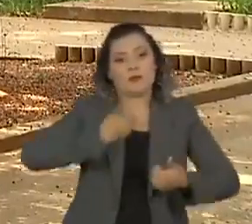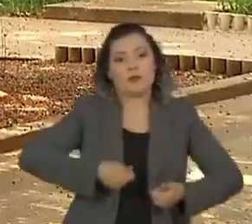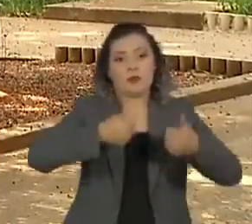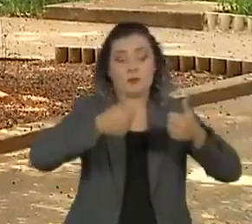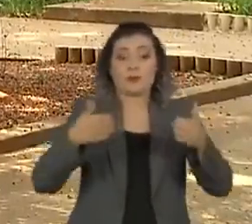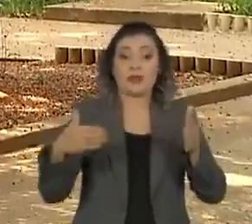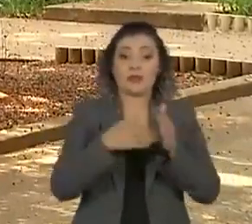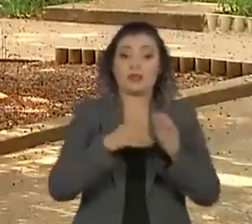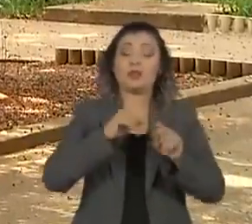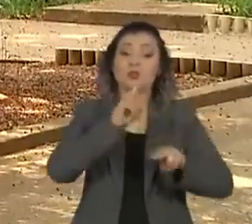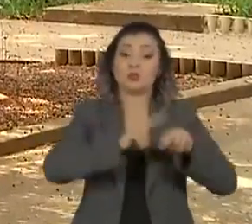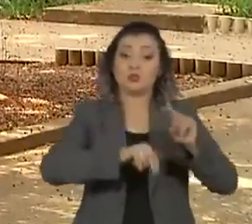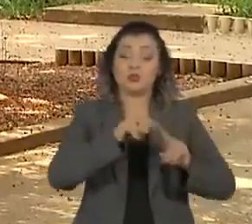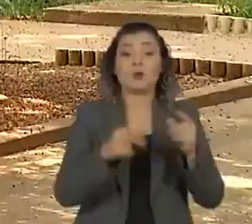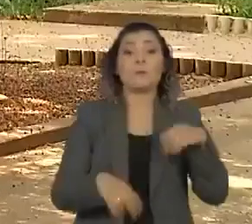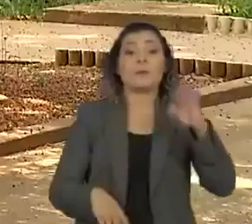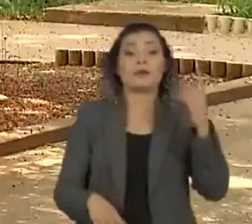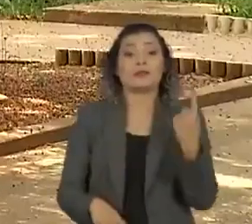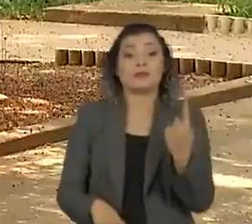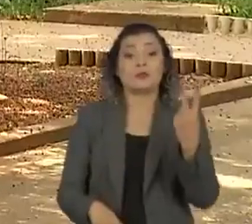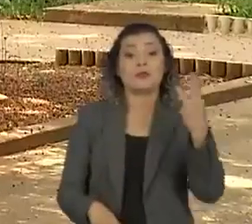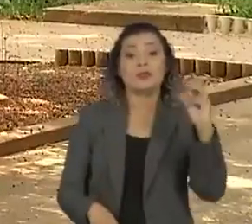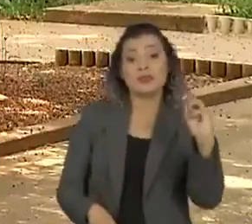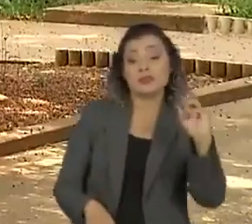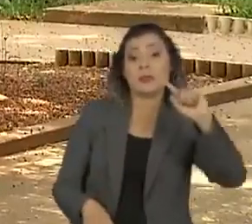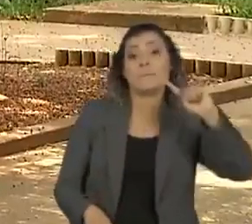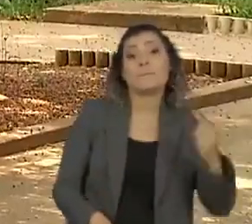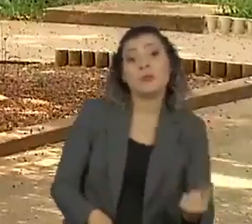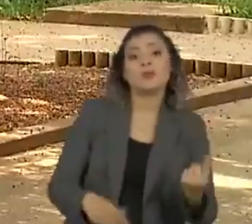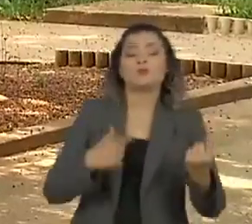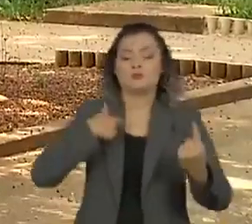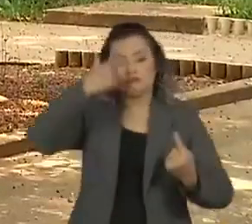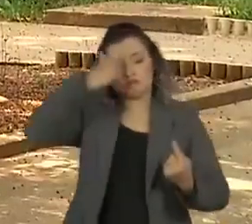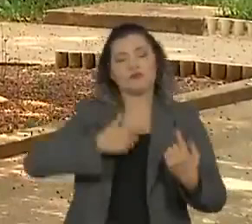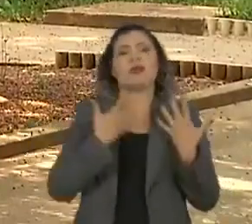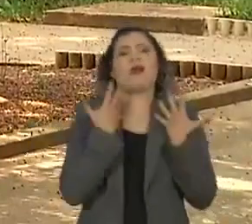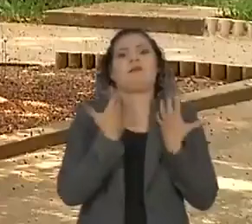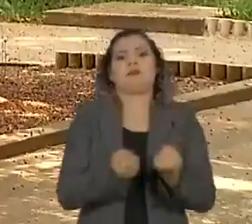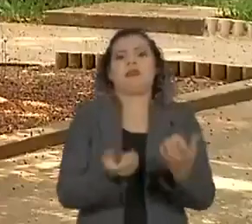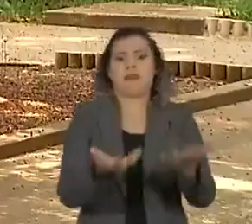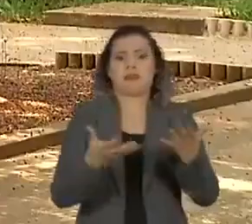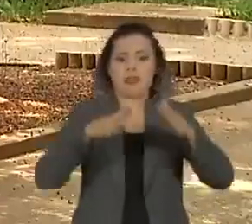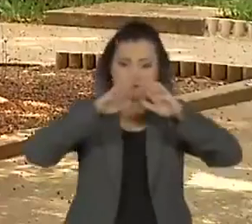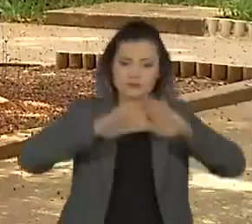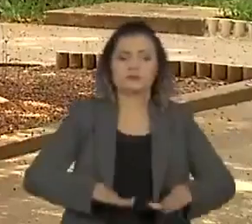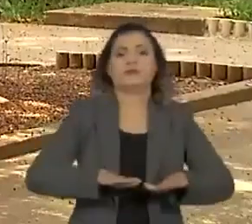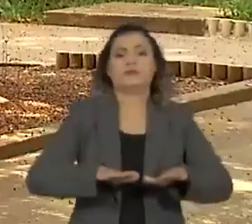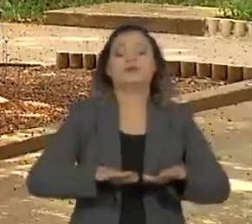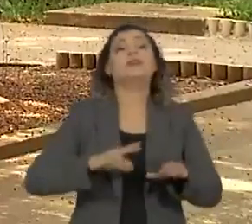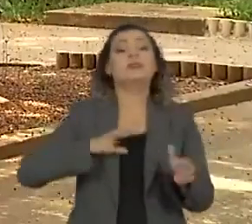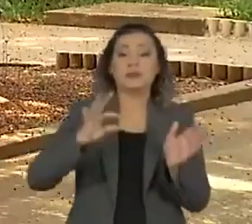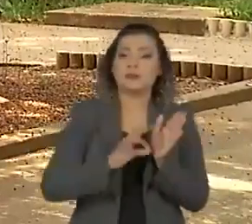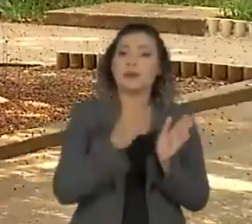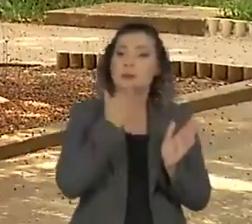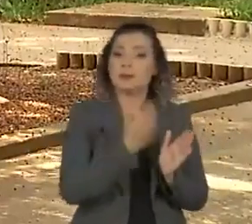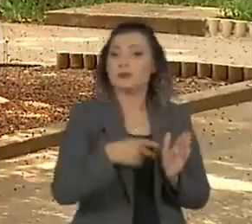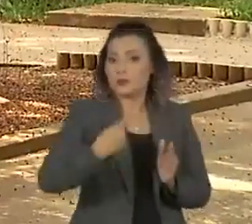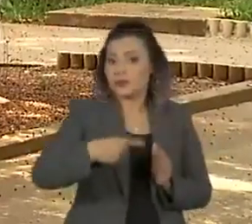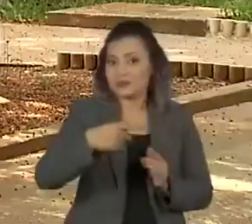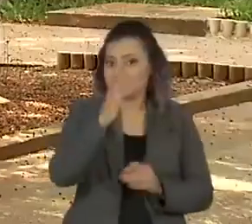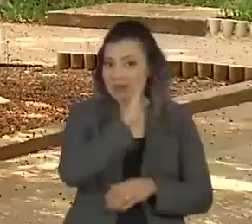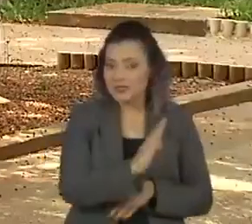Até julho, mais de 130 mil solicitações de reconhecimento da condição de refugiado foram registrados no país.